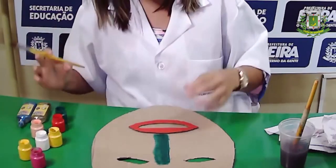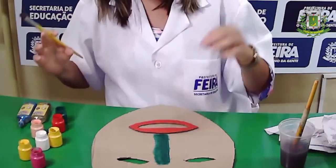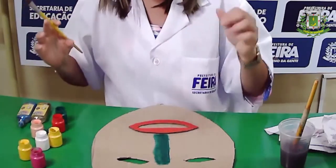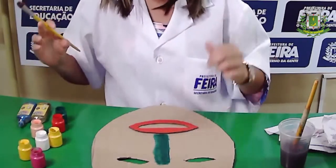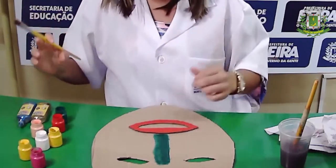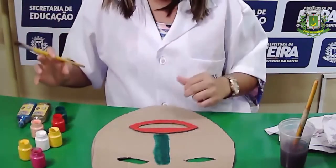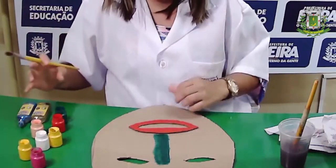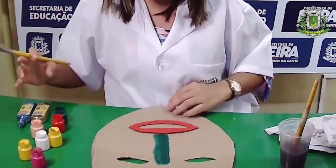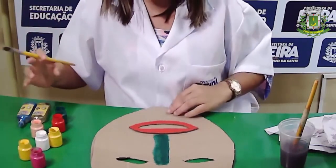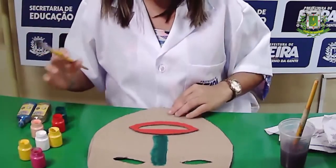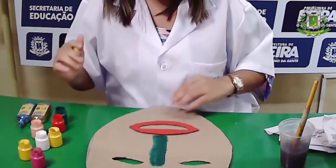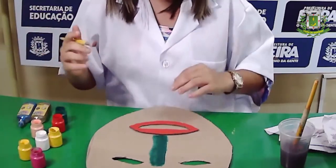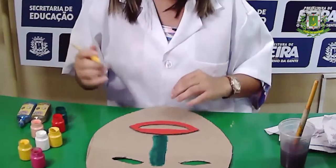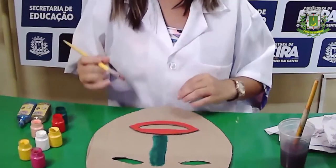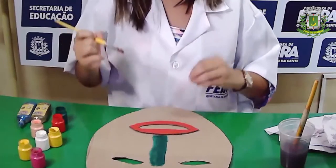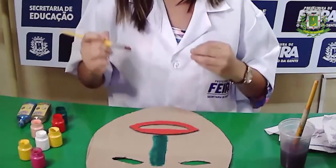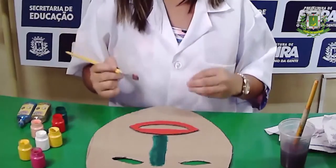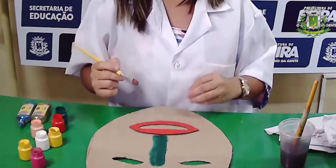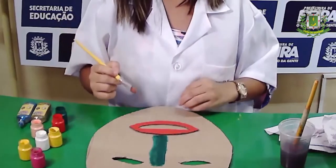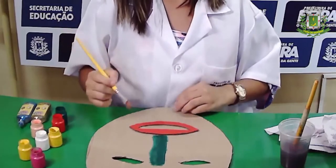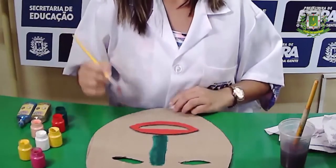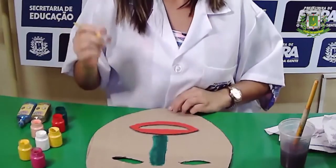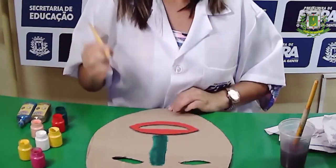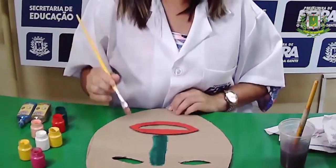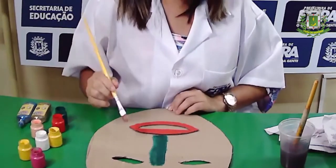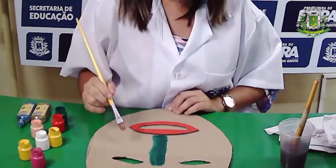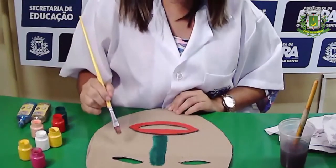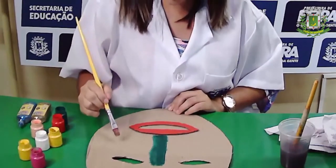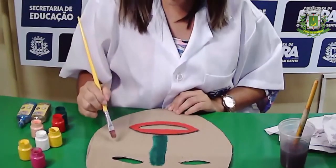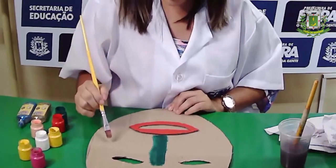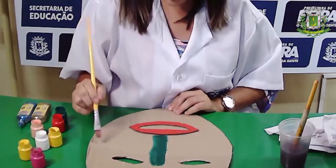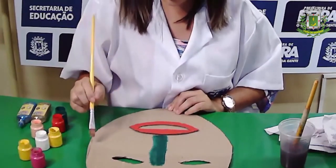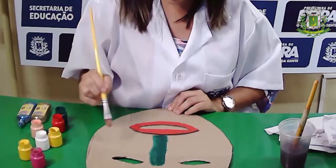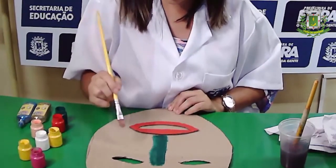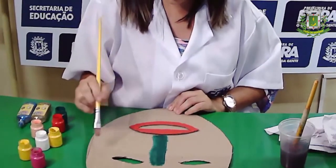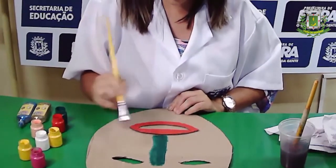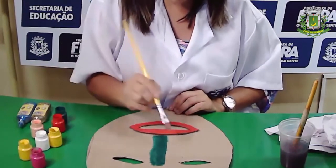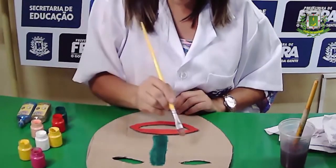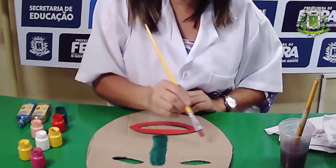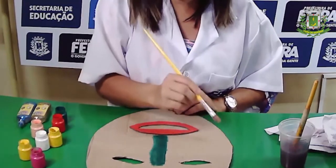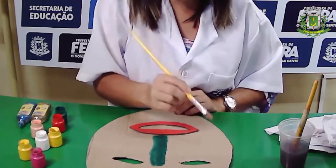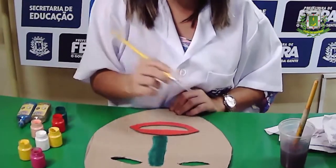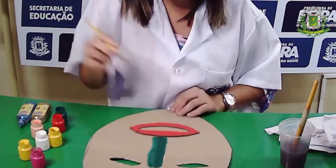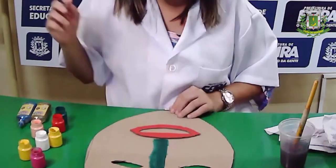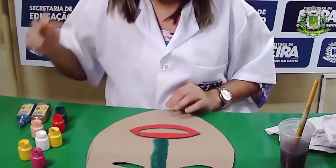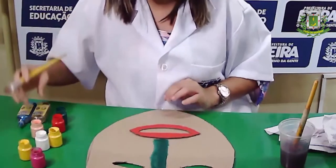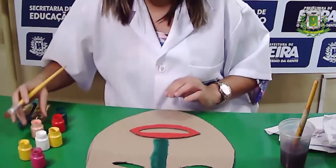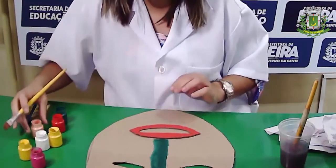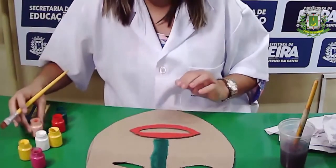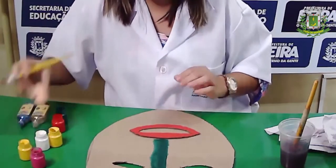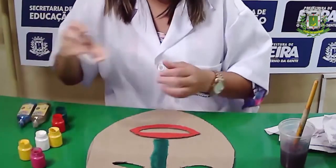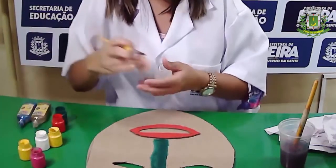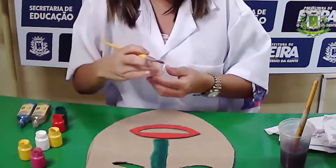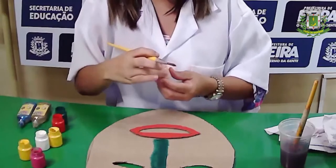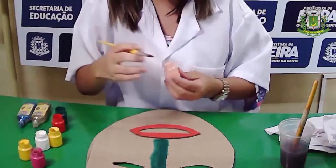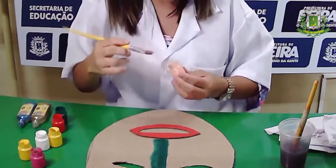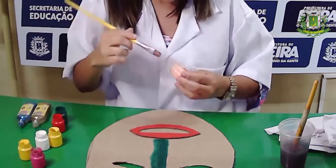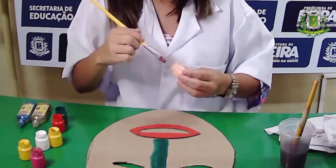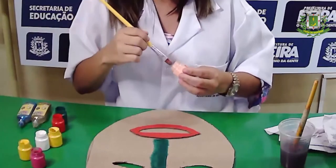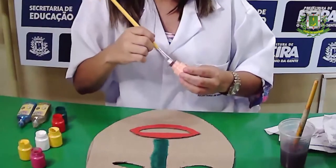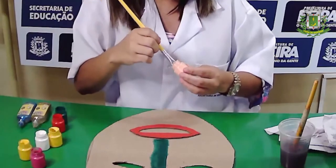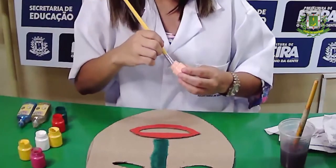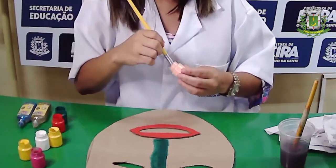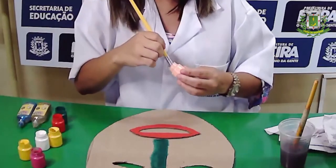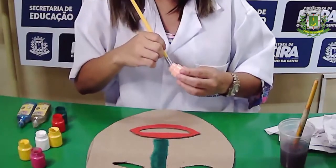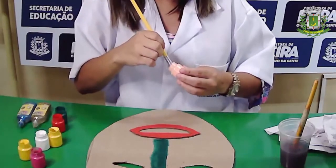amarelo. Agora, eu vou fazer uns tracinhos aqui na parte do rosto e eu vou fazer colorido, tá?